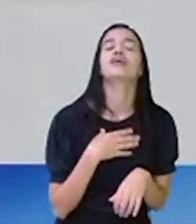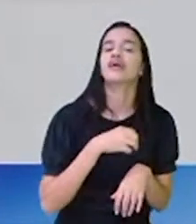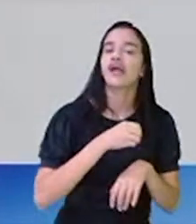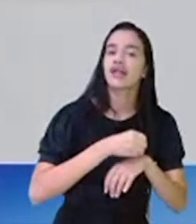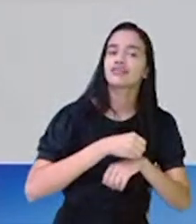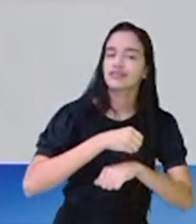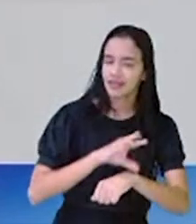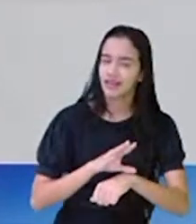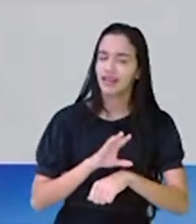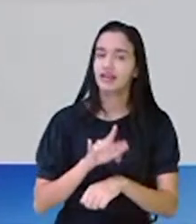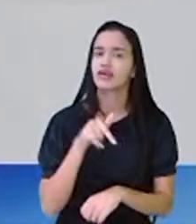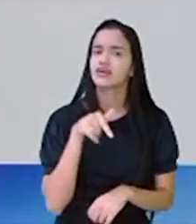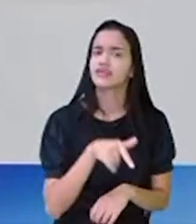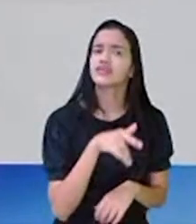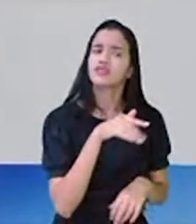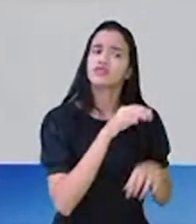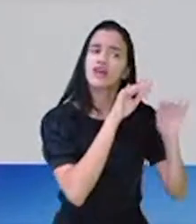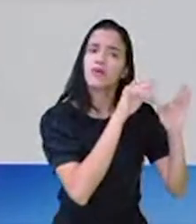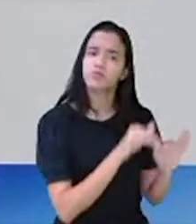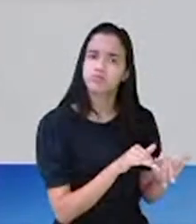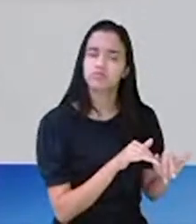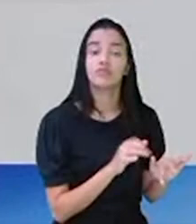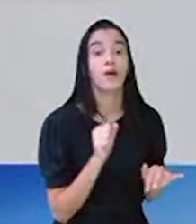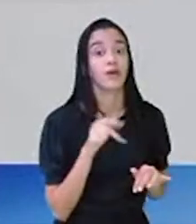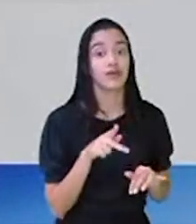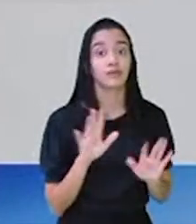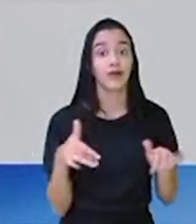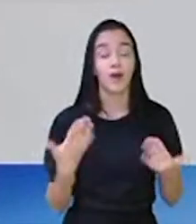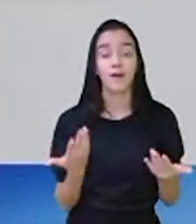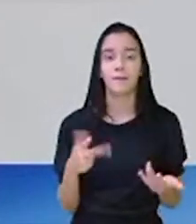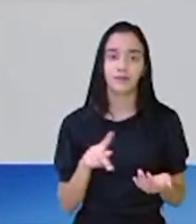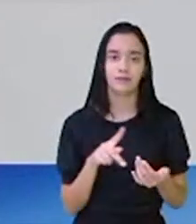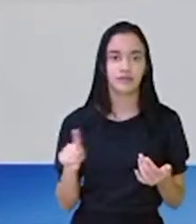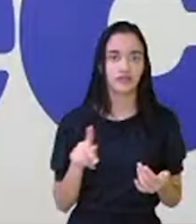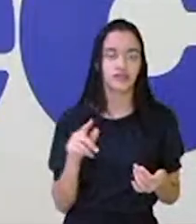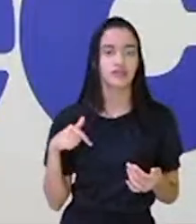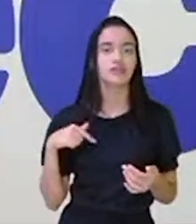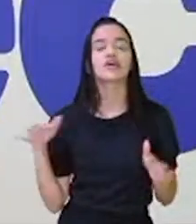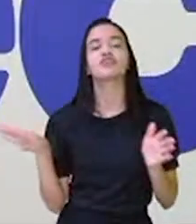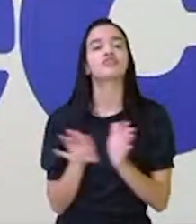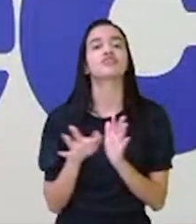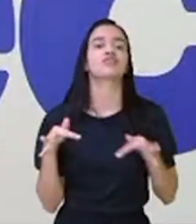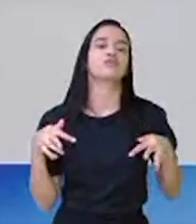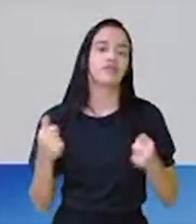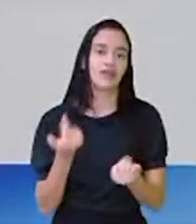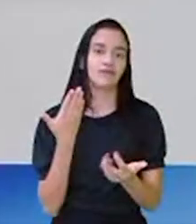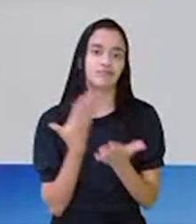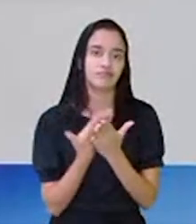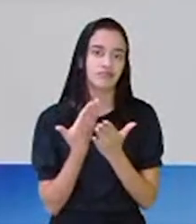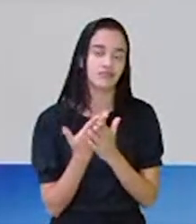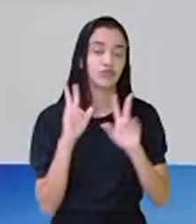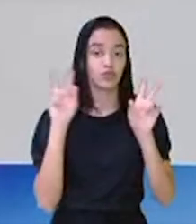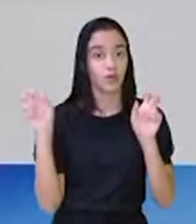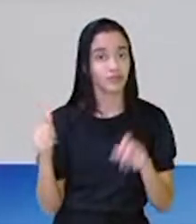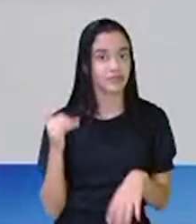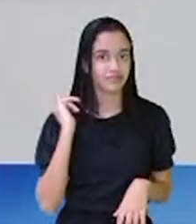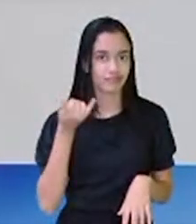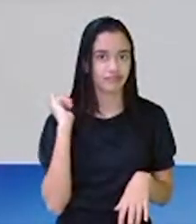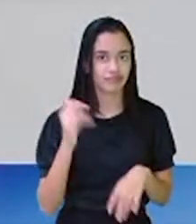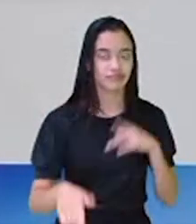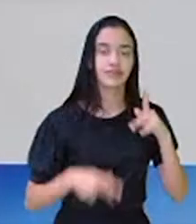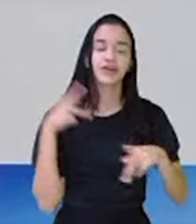Coloca lá para a gente se você conseguiu achar, tá? Olha, professora, a gente está chegando ao final da aula sobre ditados